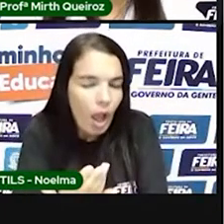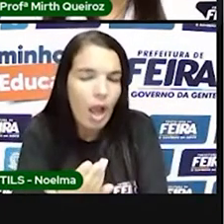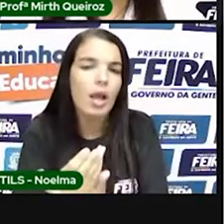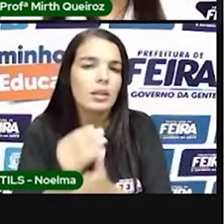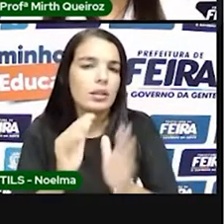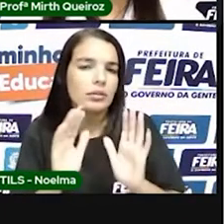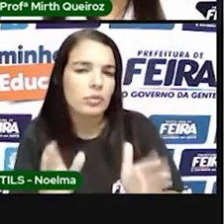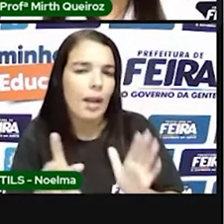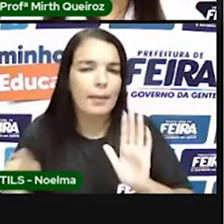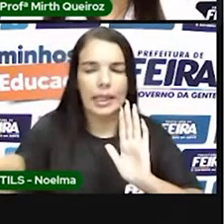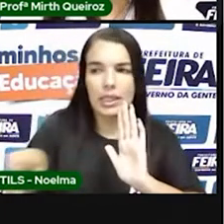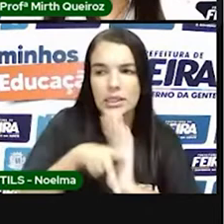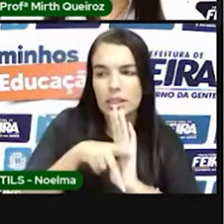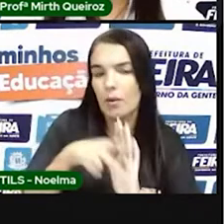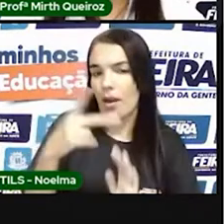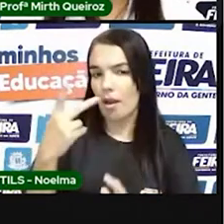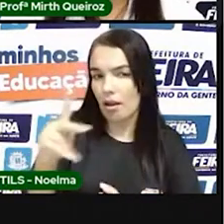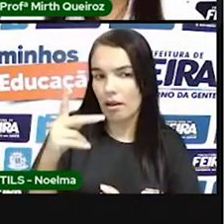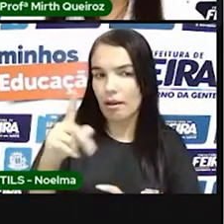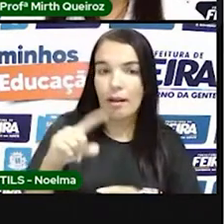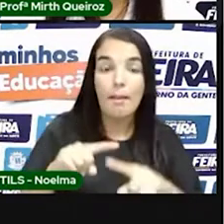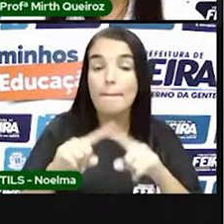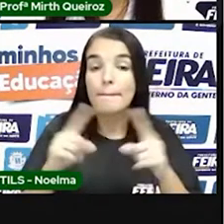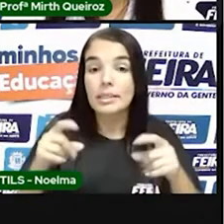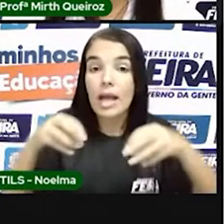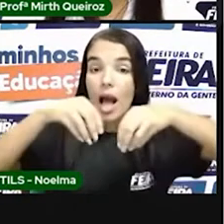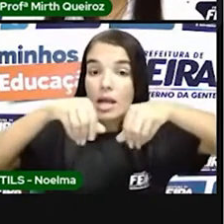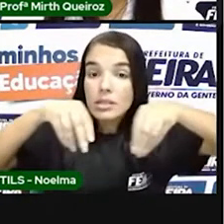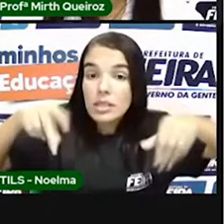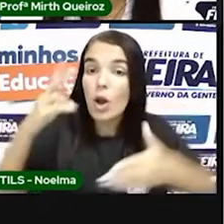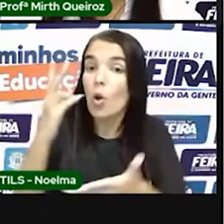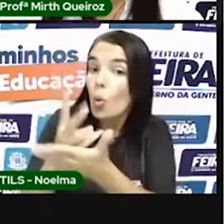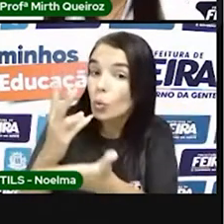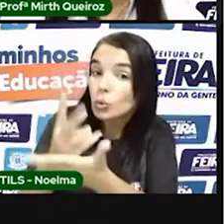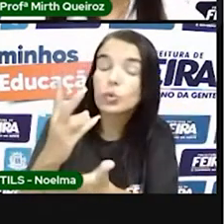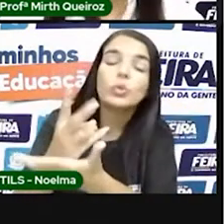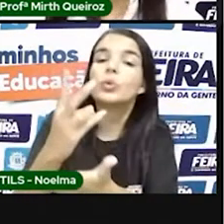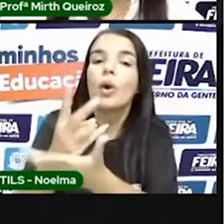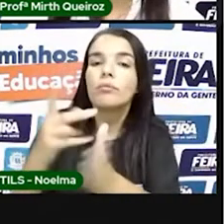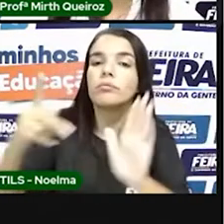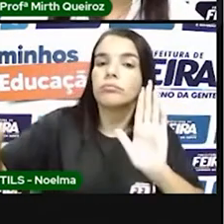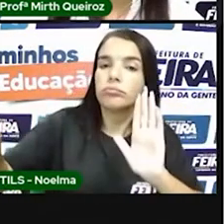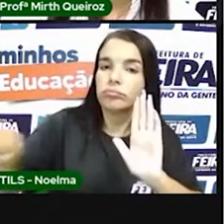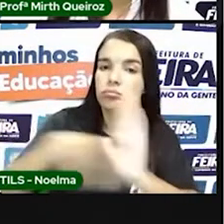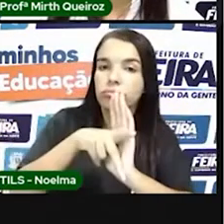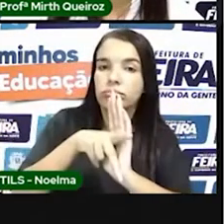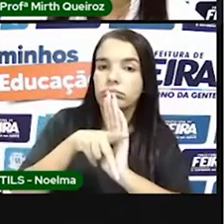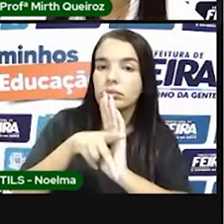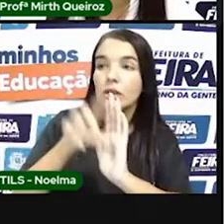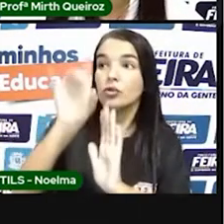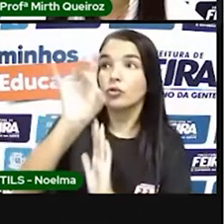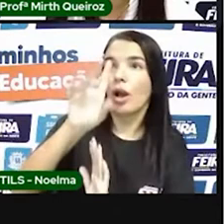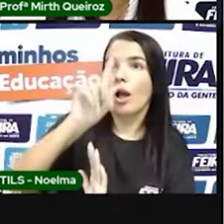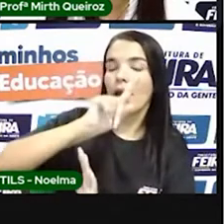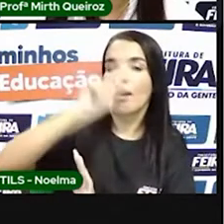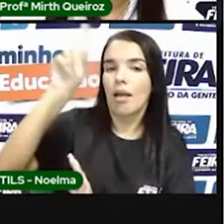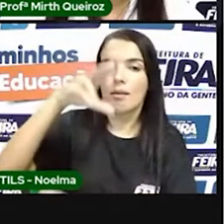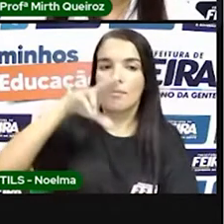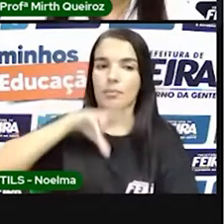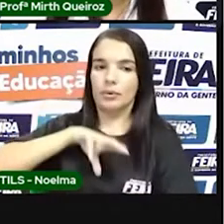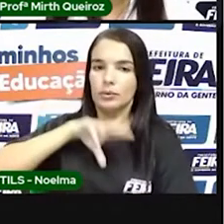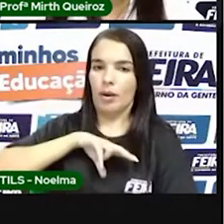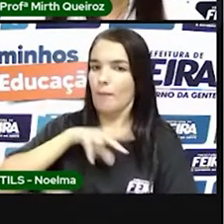dessas terras, as terras continuavam pertencendo oficialmente a Portugal, certo?